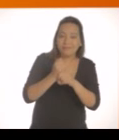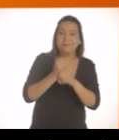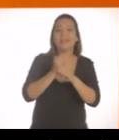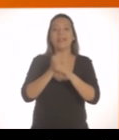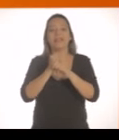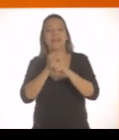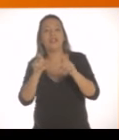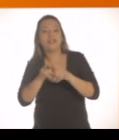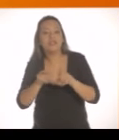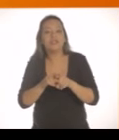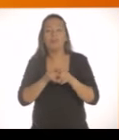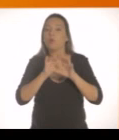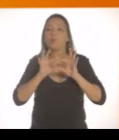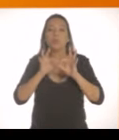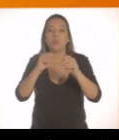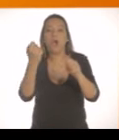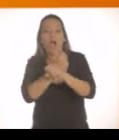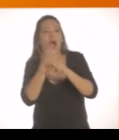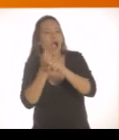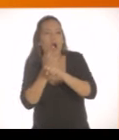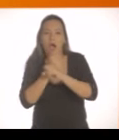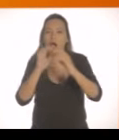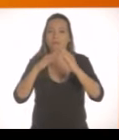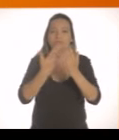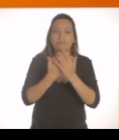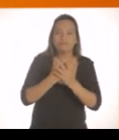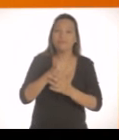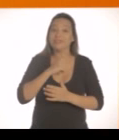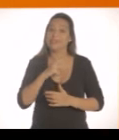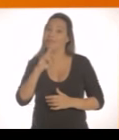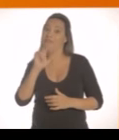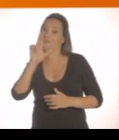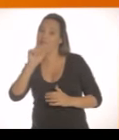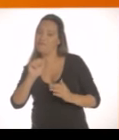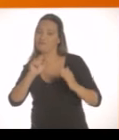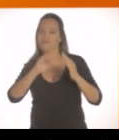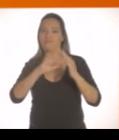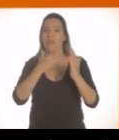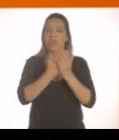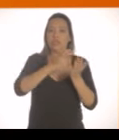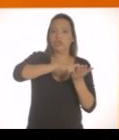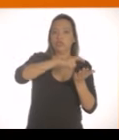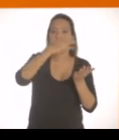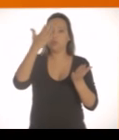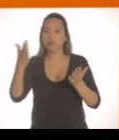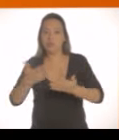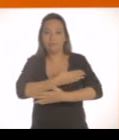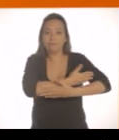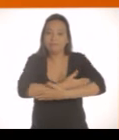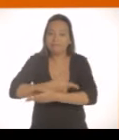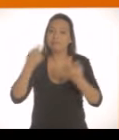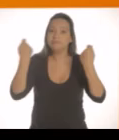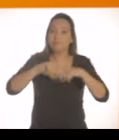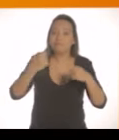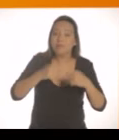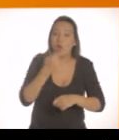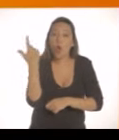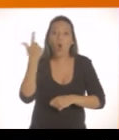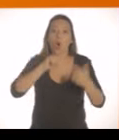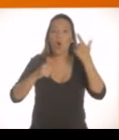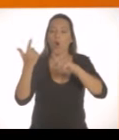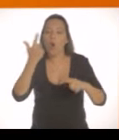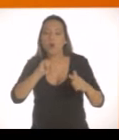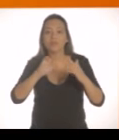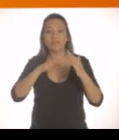salas. A educação não pode ficar presa no século passado. Criar novas vagas de creche, com prioridade para os bairros que mais